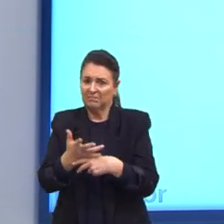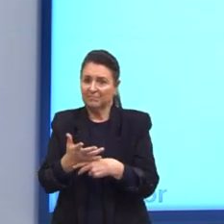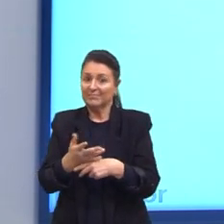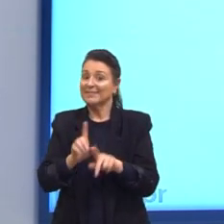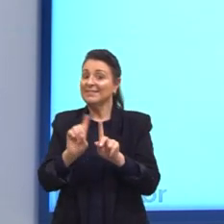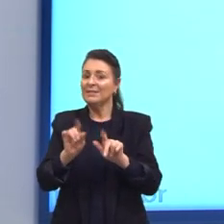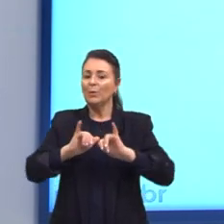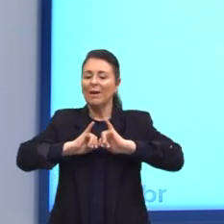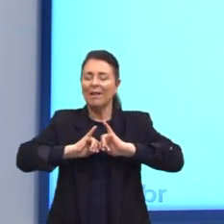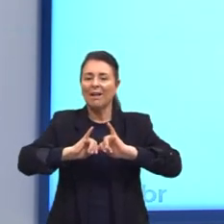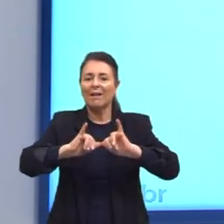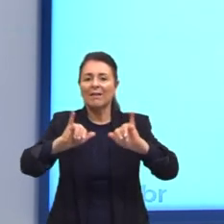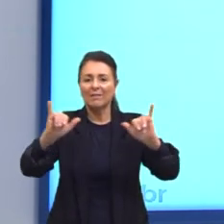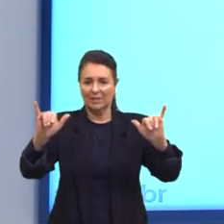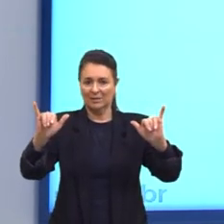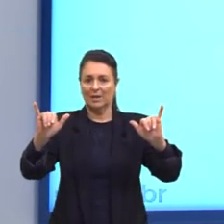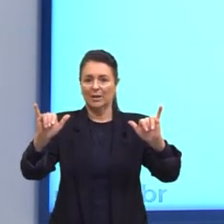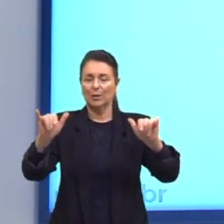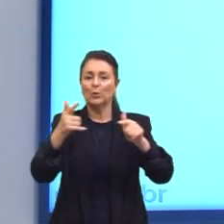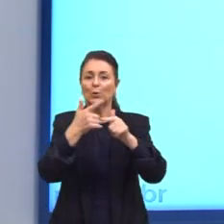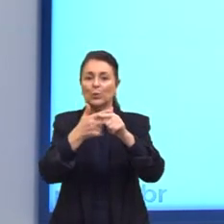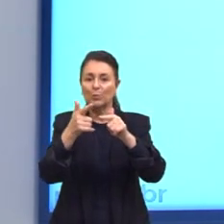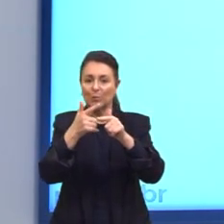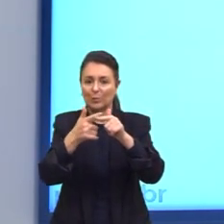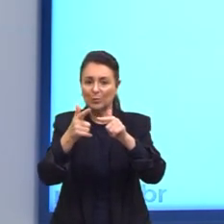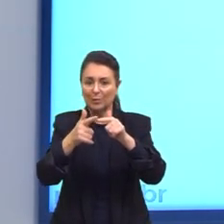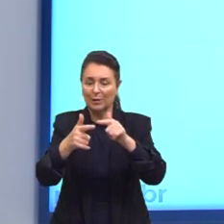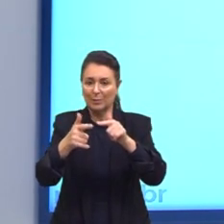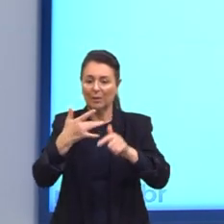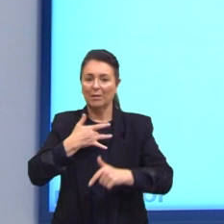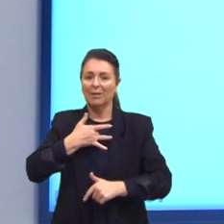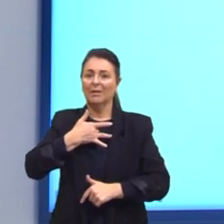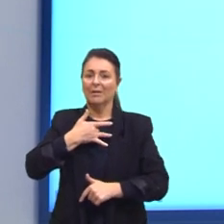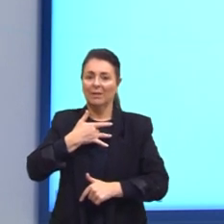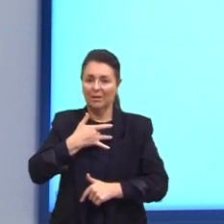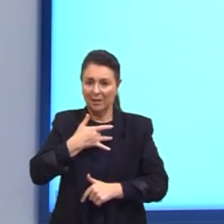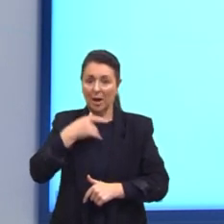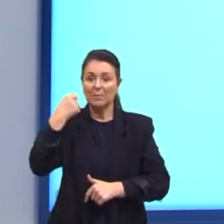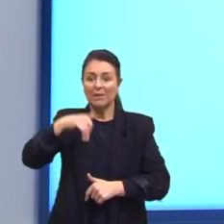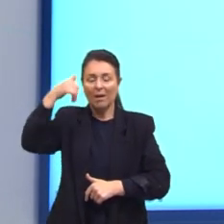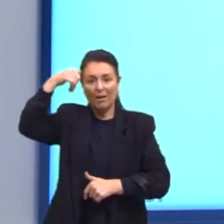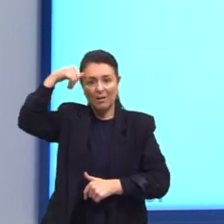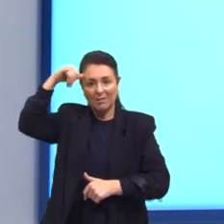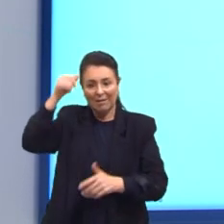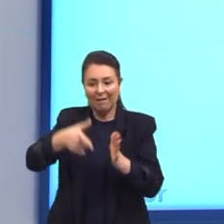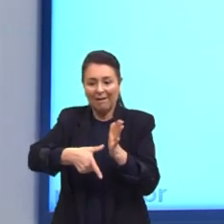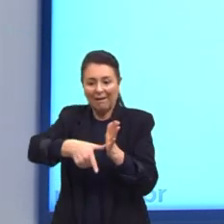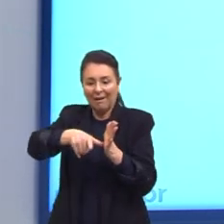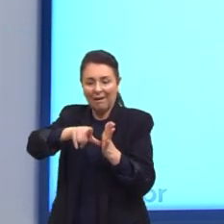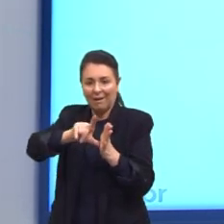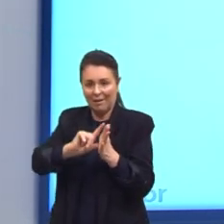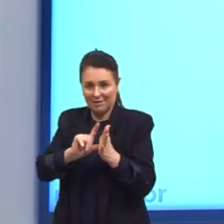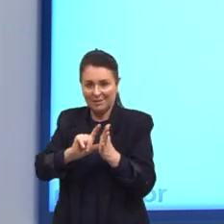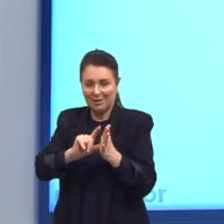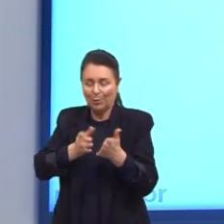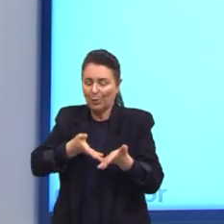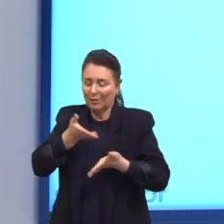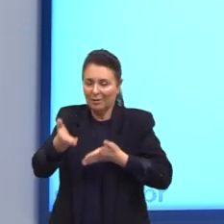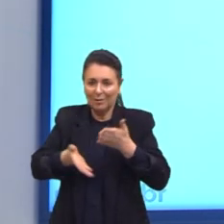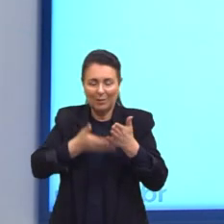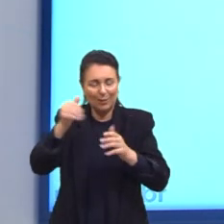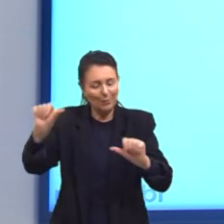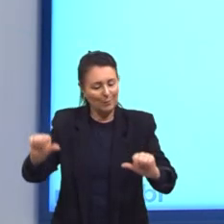com relação à tuberculose. Nos dizendo que quanto antes resolvermos, antes a gente fica curado.